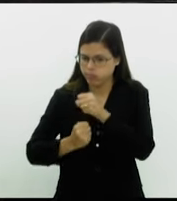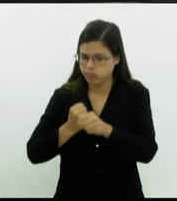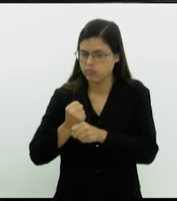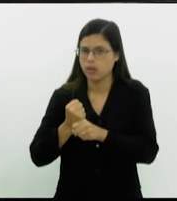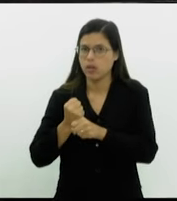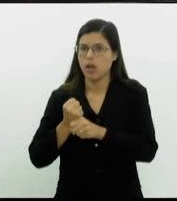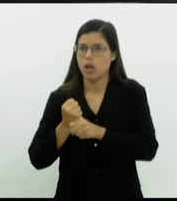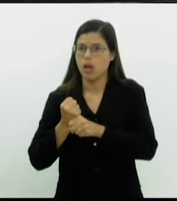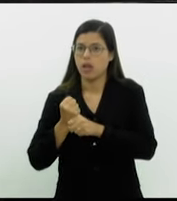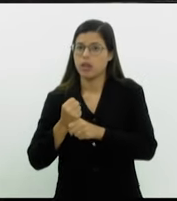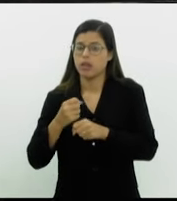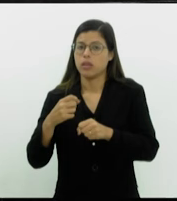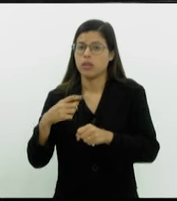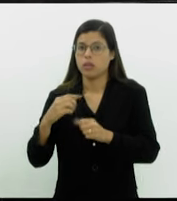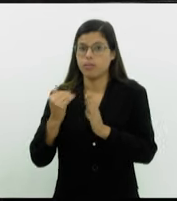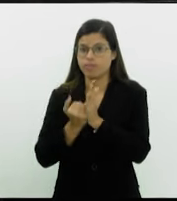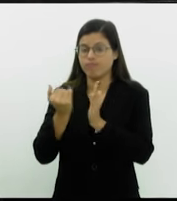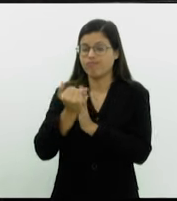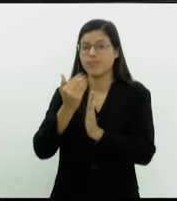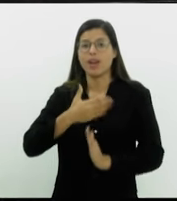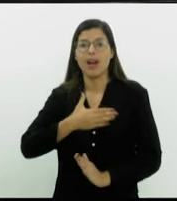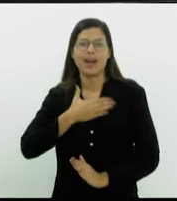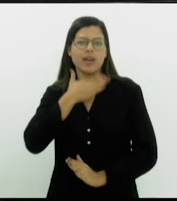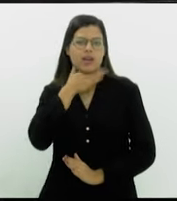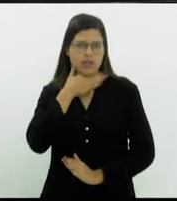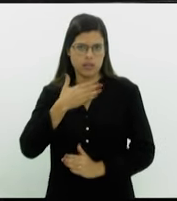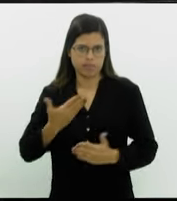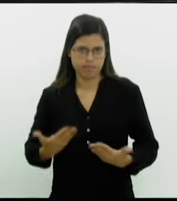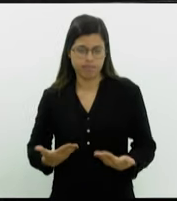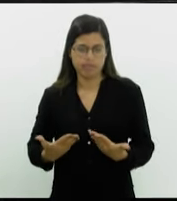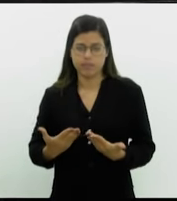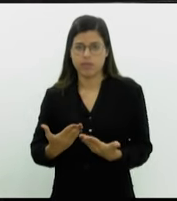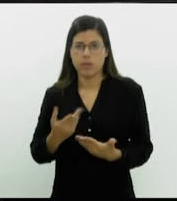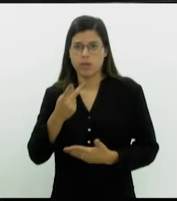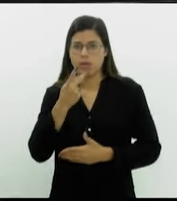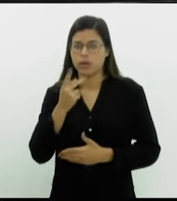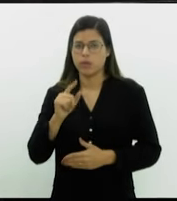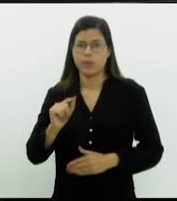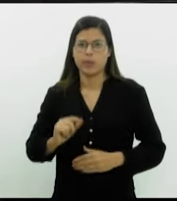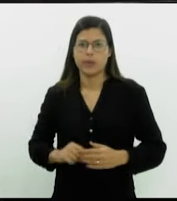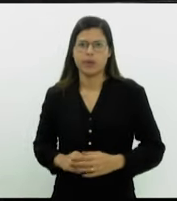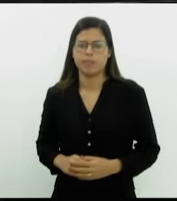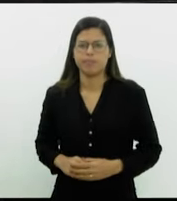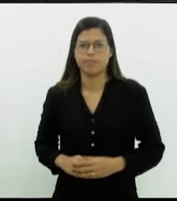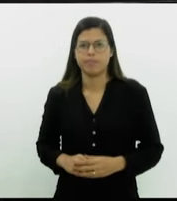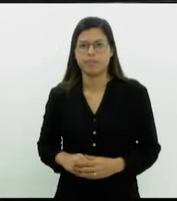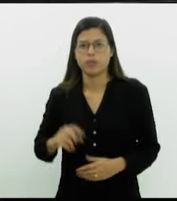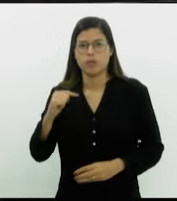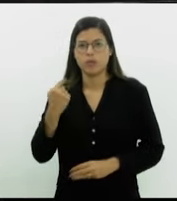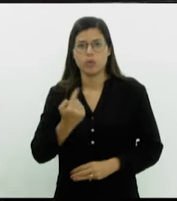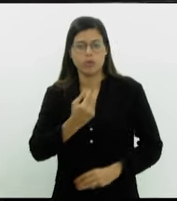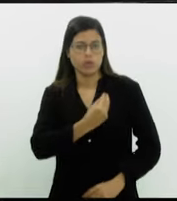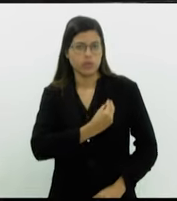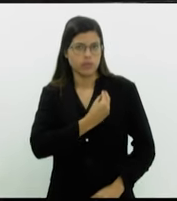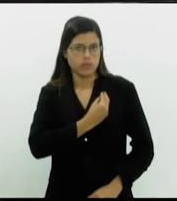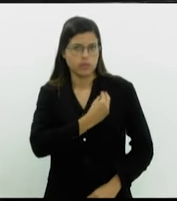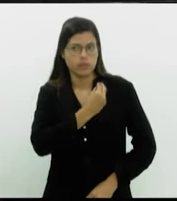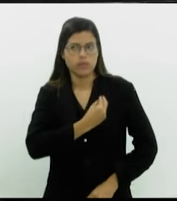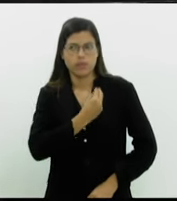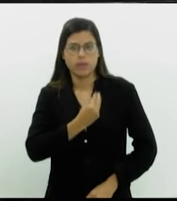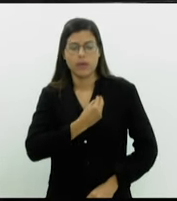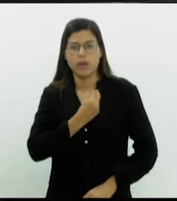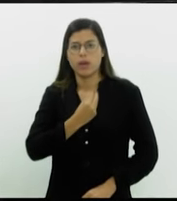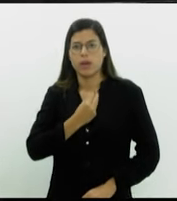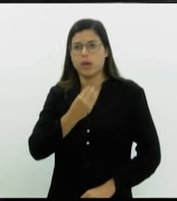aumentou muito. Diria eu que nós estamos vivendo o